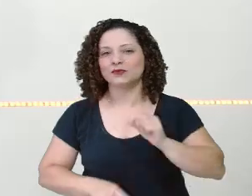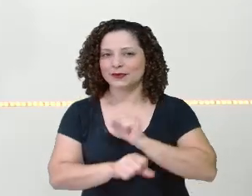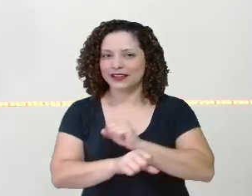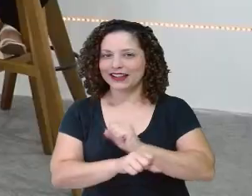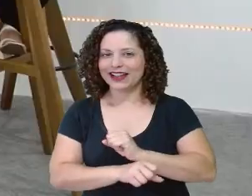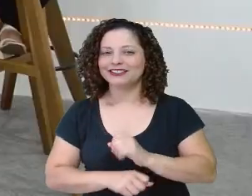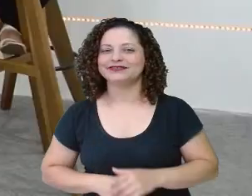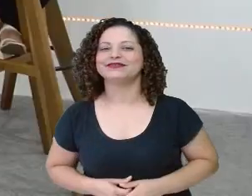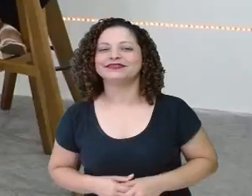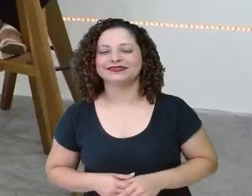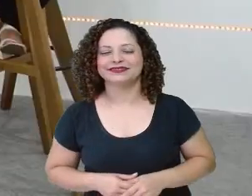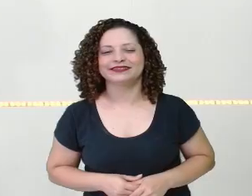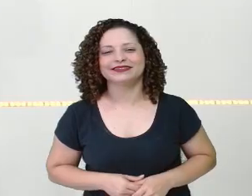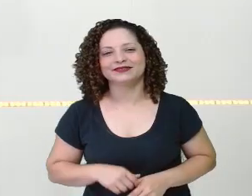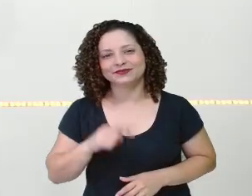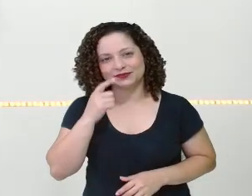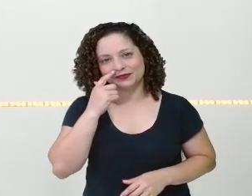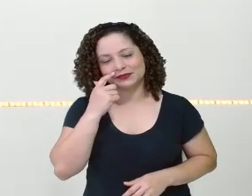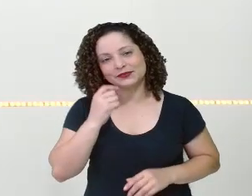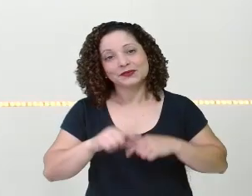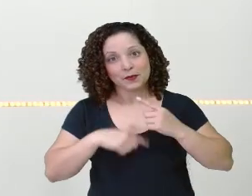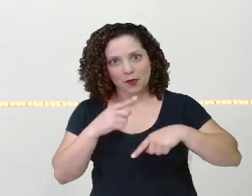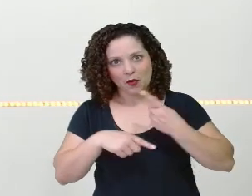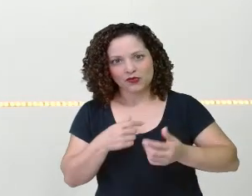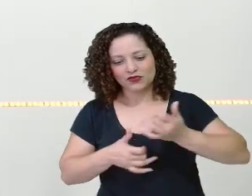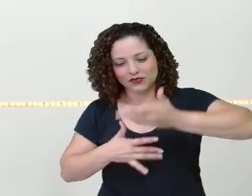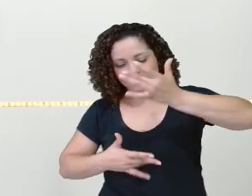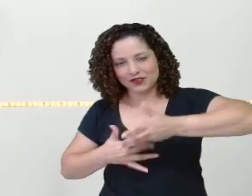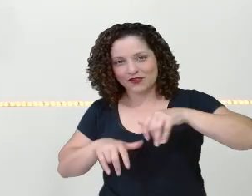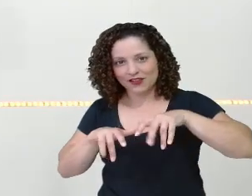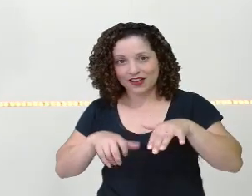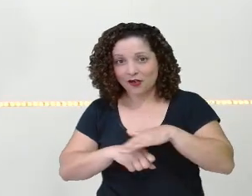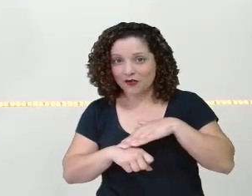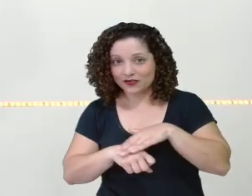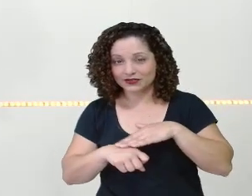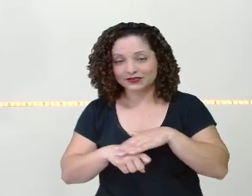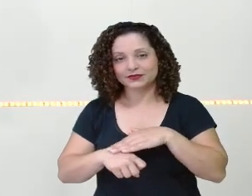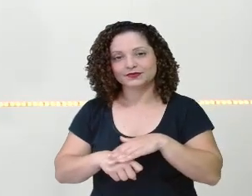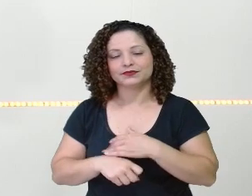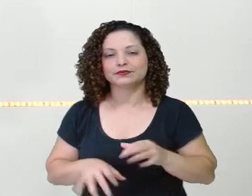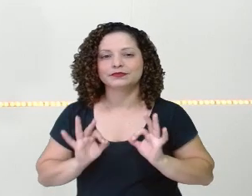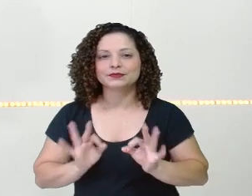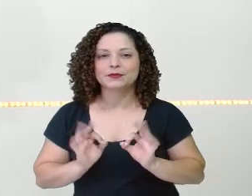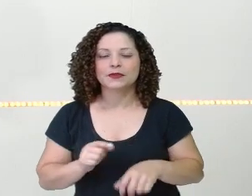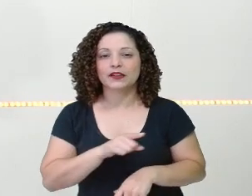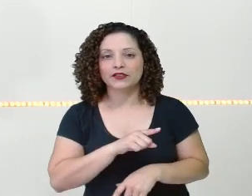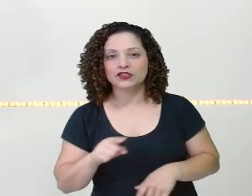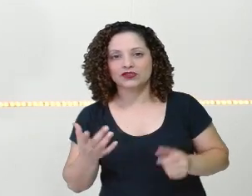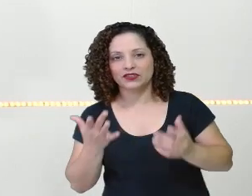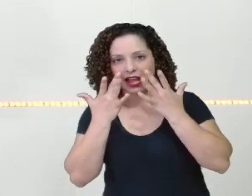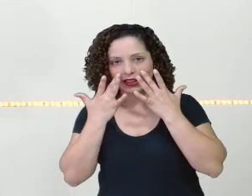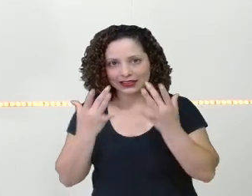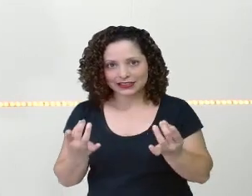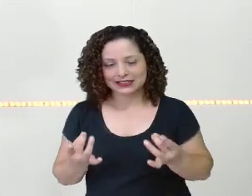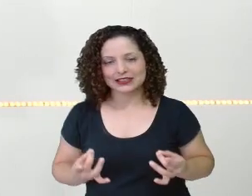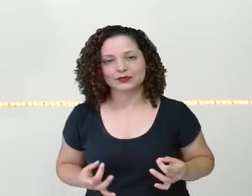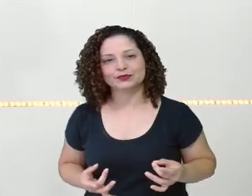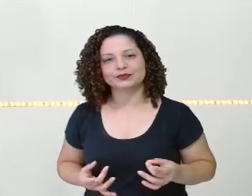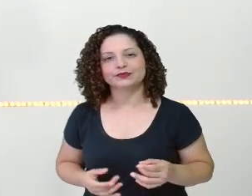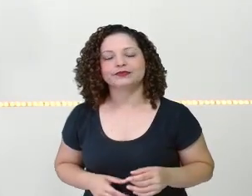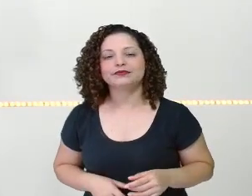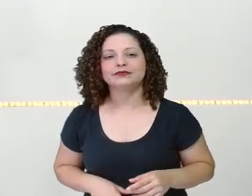Até daqui a pouco! Até daqui a pouquinho, porque eu tenho certeza que todo mundo vai estar aí atento, prestando bem atenção, inclusive a